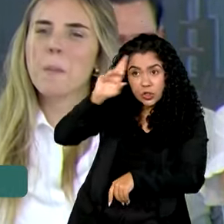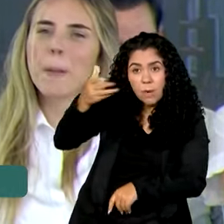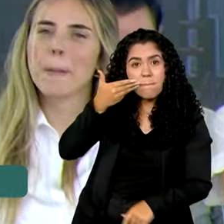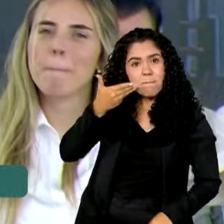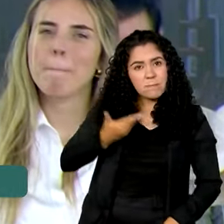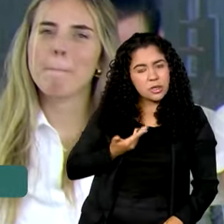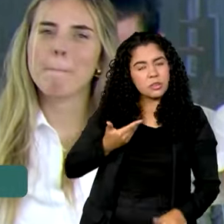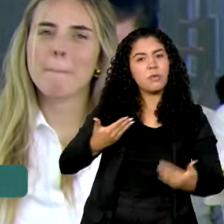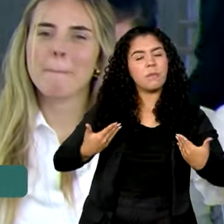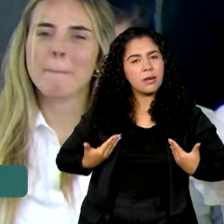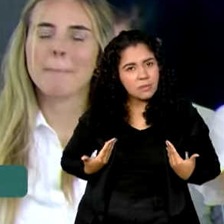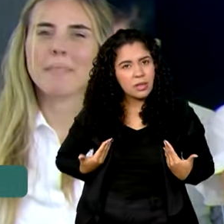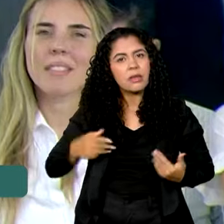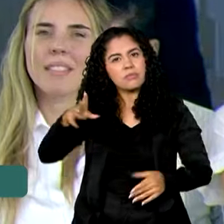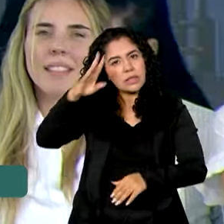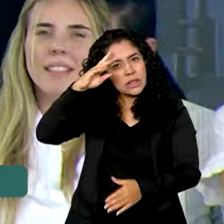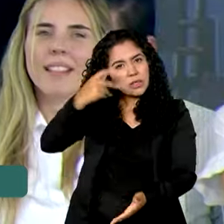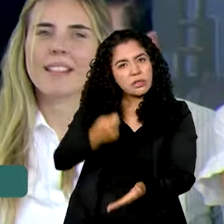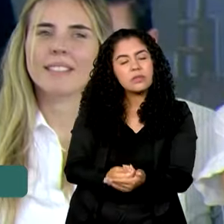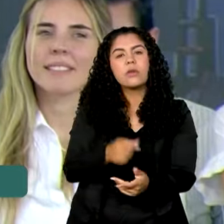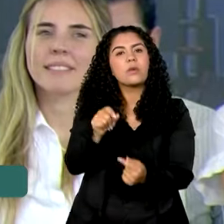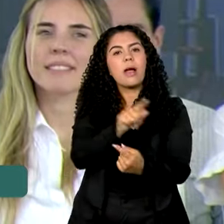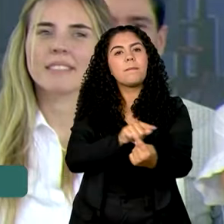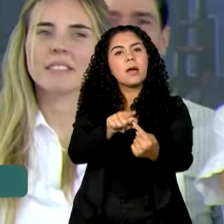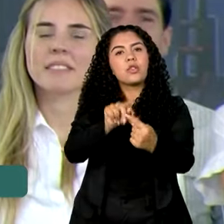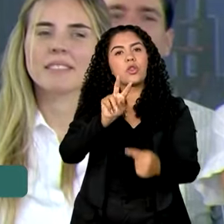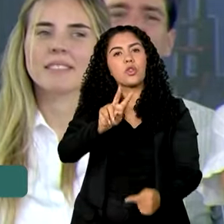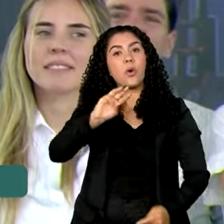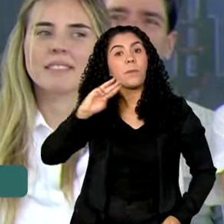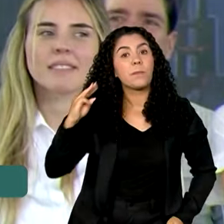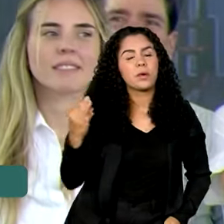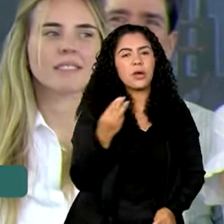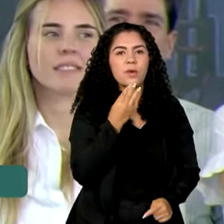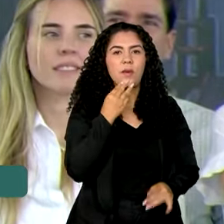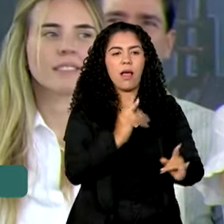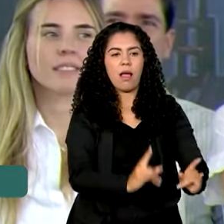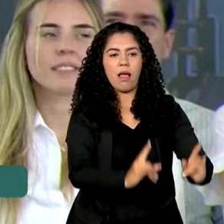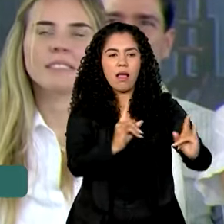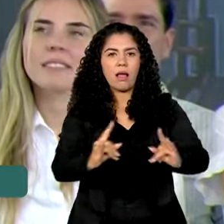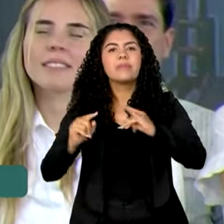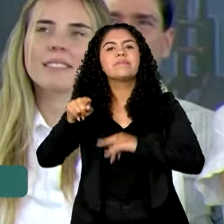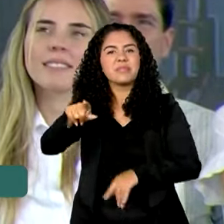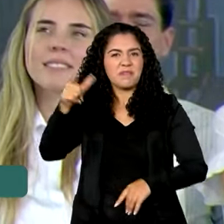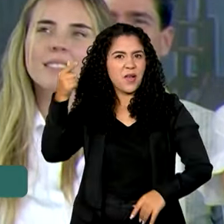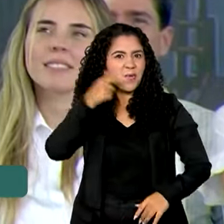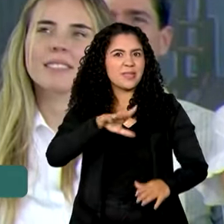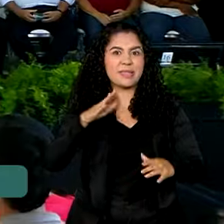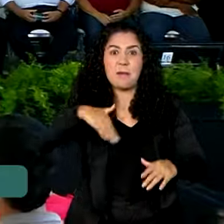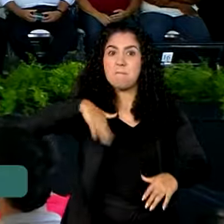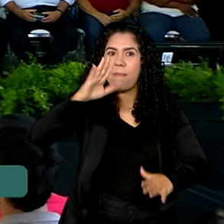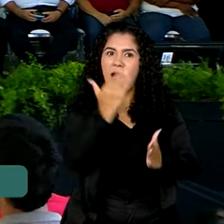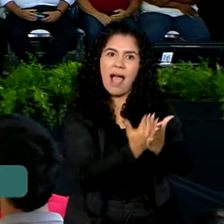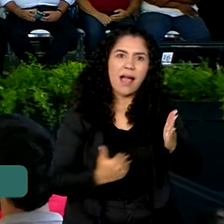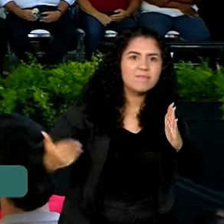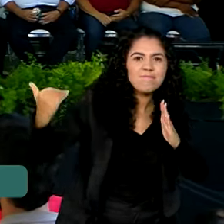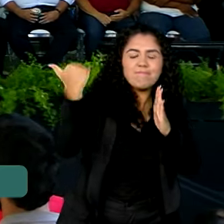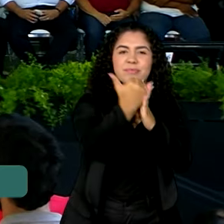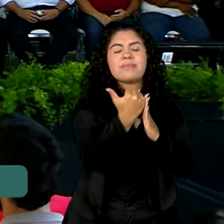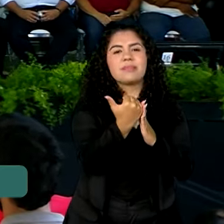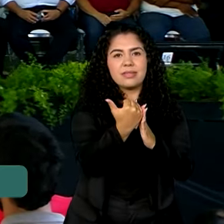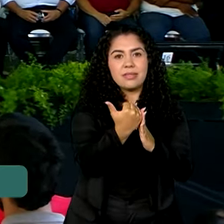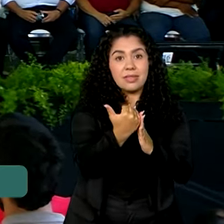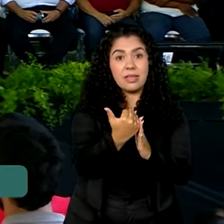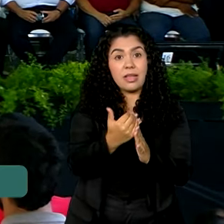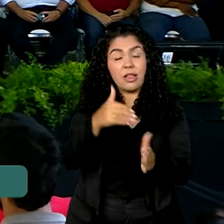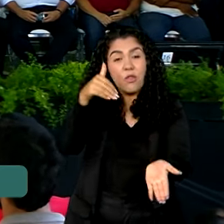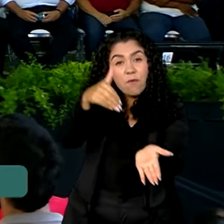o senhor que determinou a meta de 2 milhões de unidades habitacionais, o senhor vai superar essa meta. E no final do seu, de